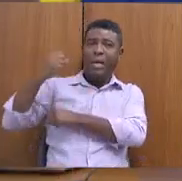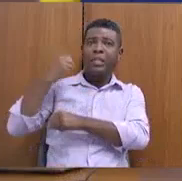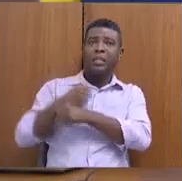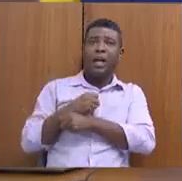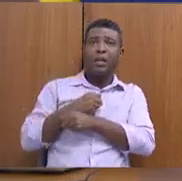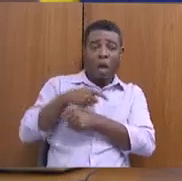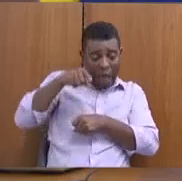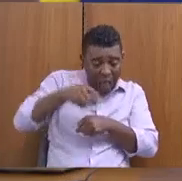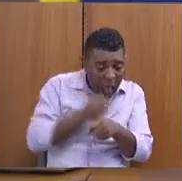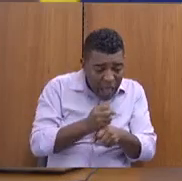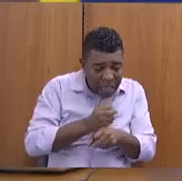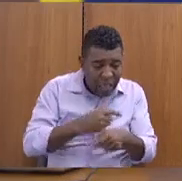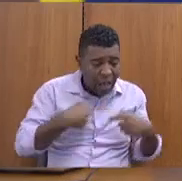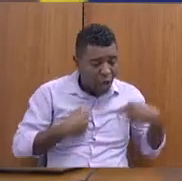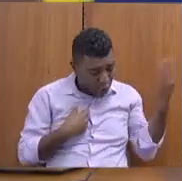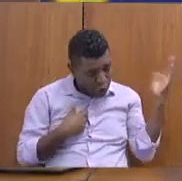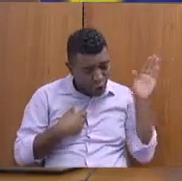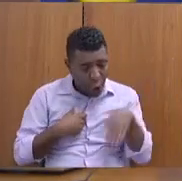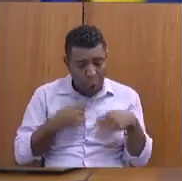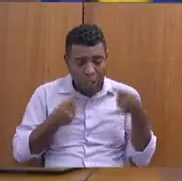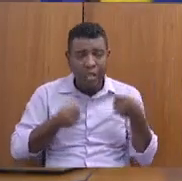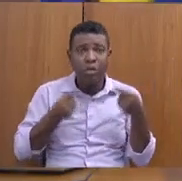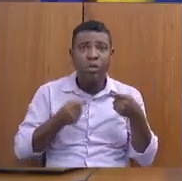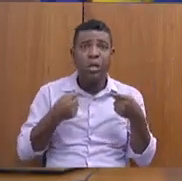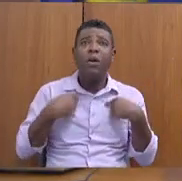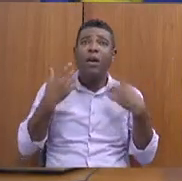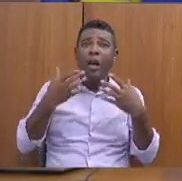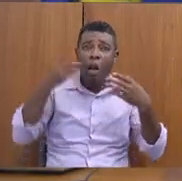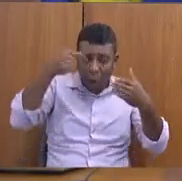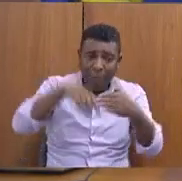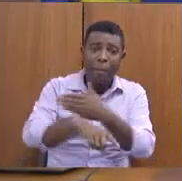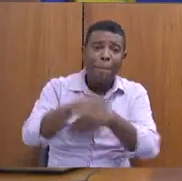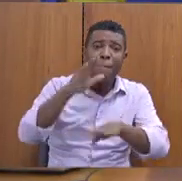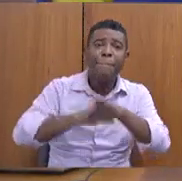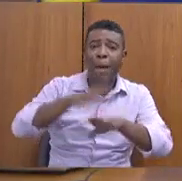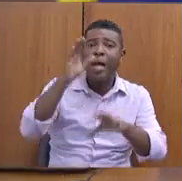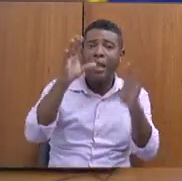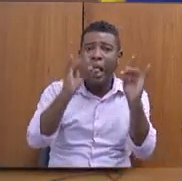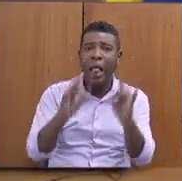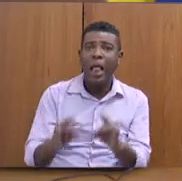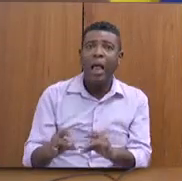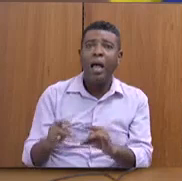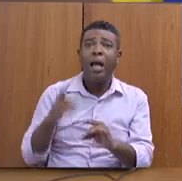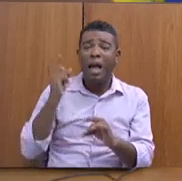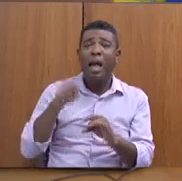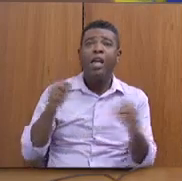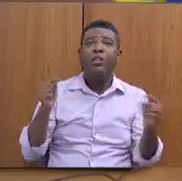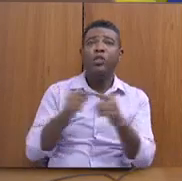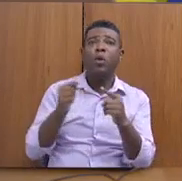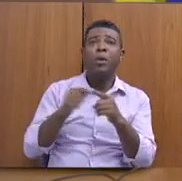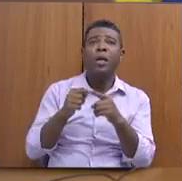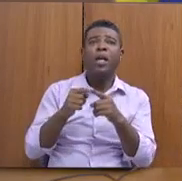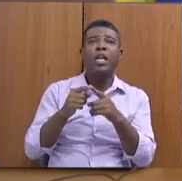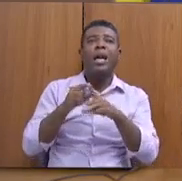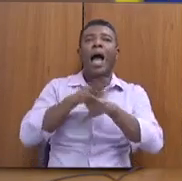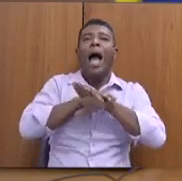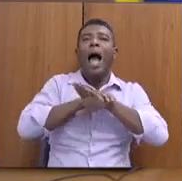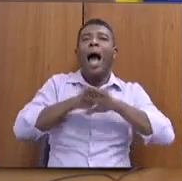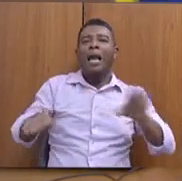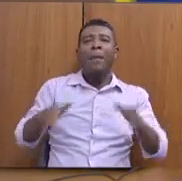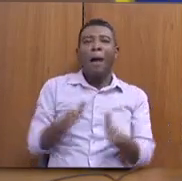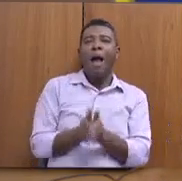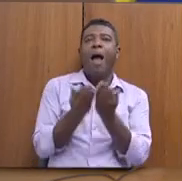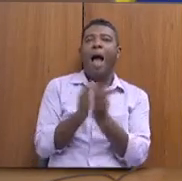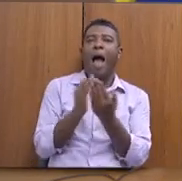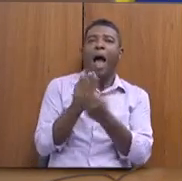trouxe essa discussão aqui e vou aprofundar ela, só do fundo da erradicação da miséria eram 2 bilhões de reais que o